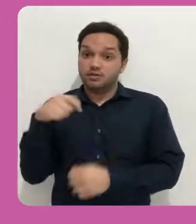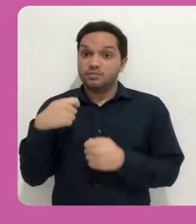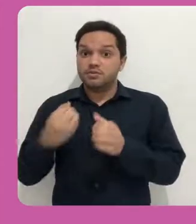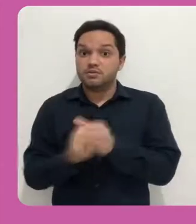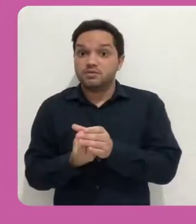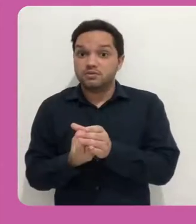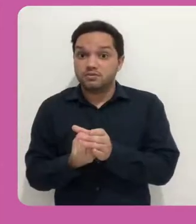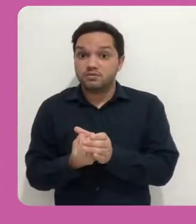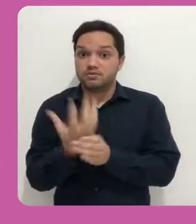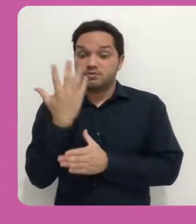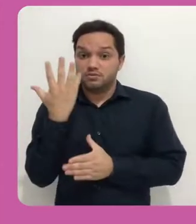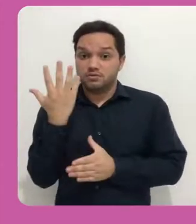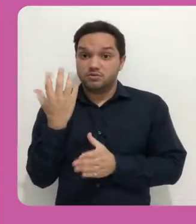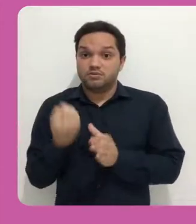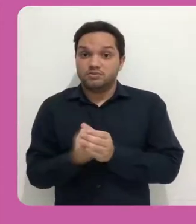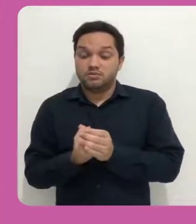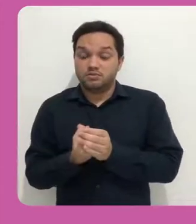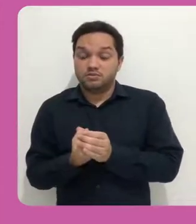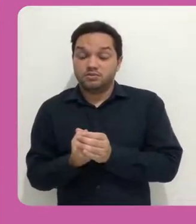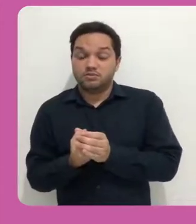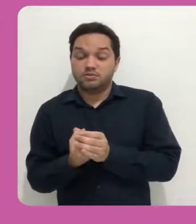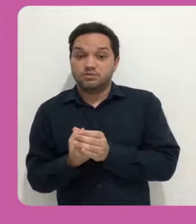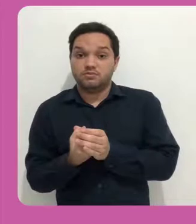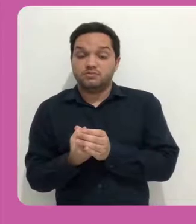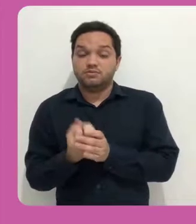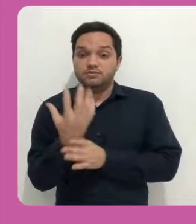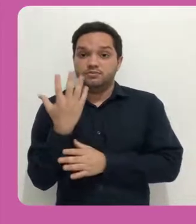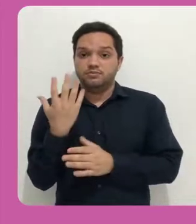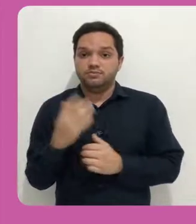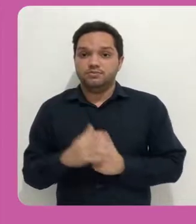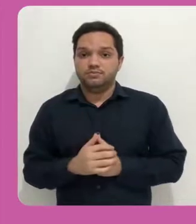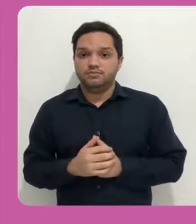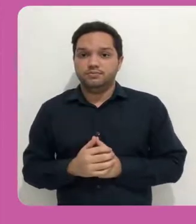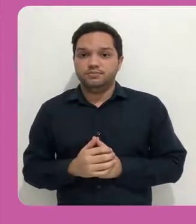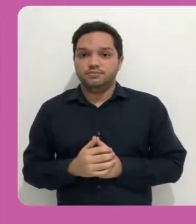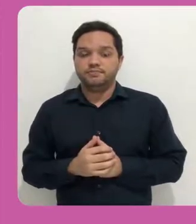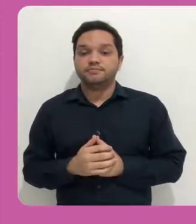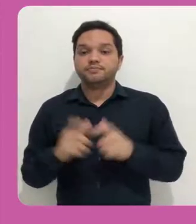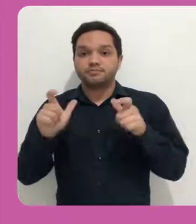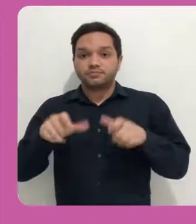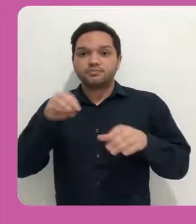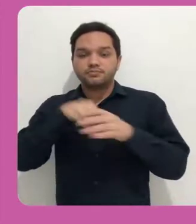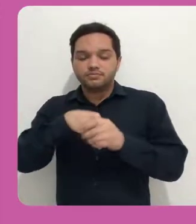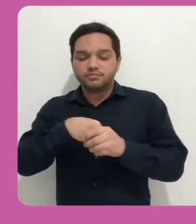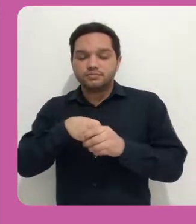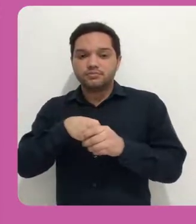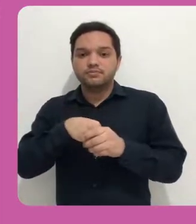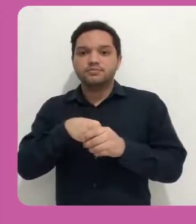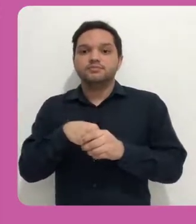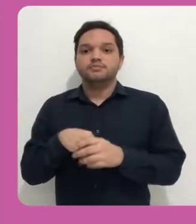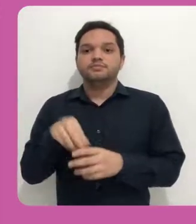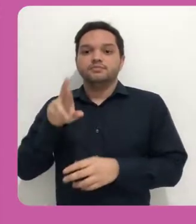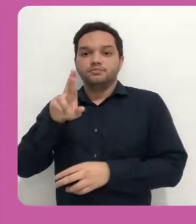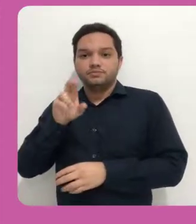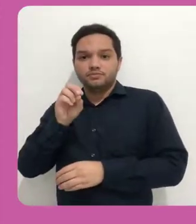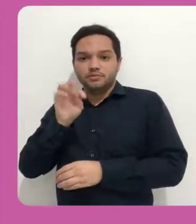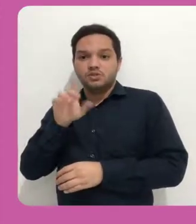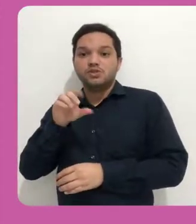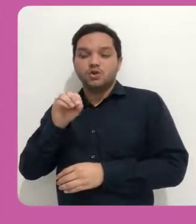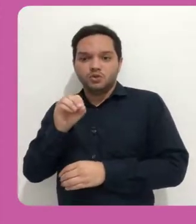espaço o rótulo avaliações anteriores.